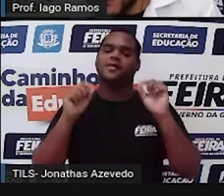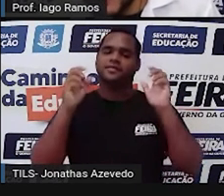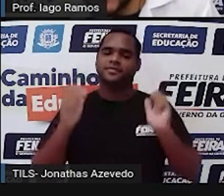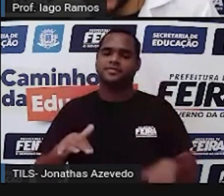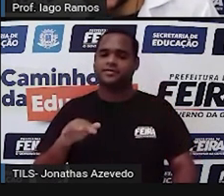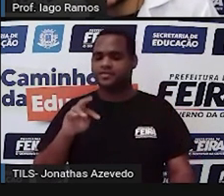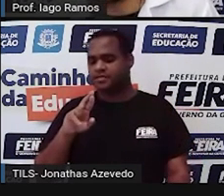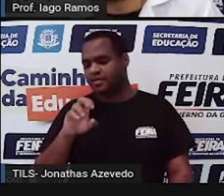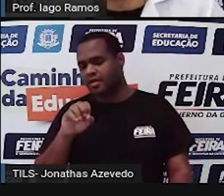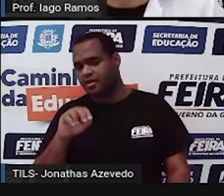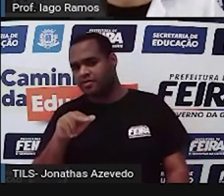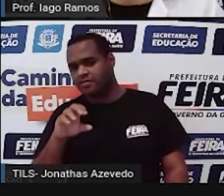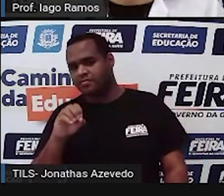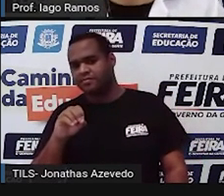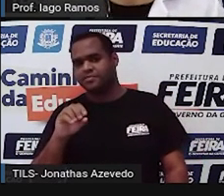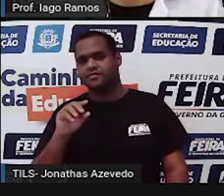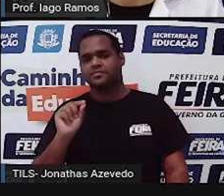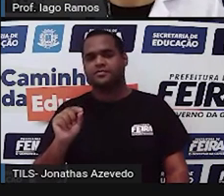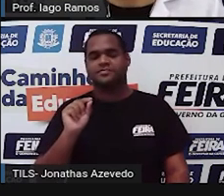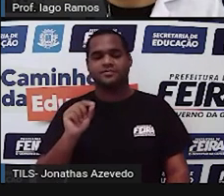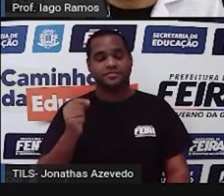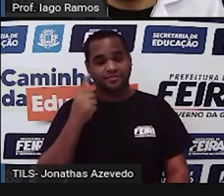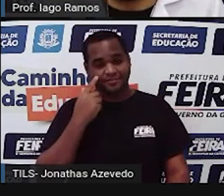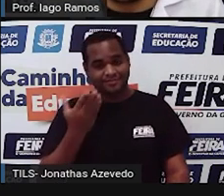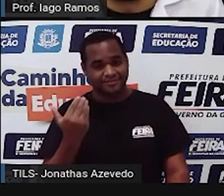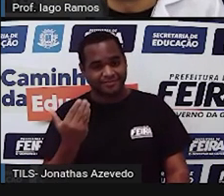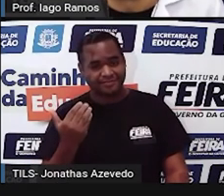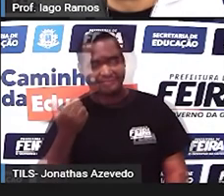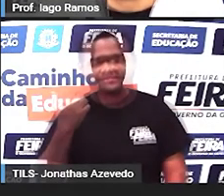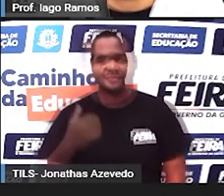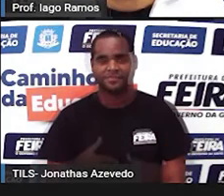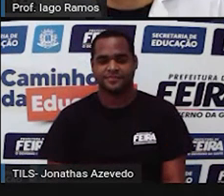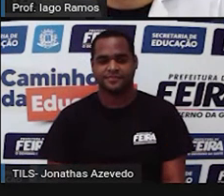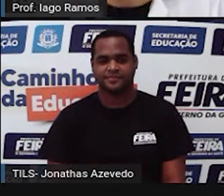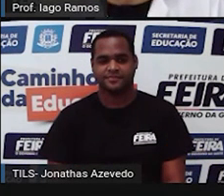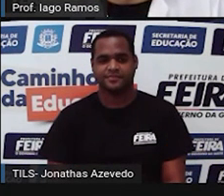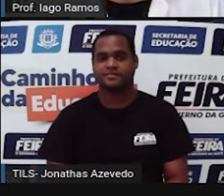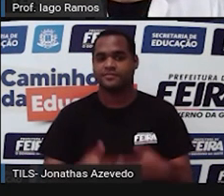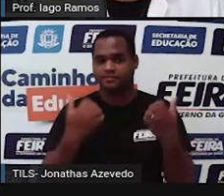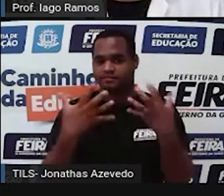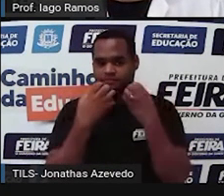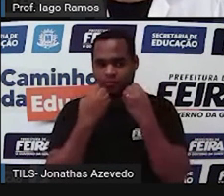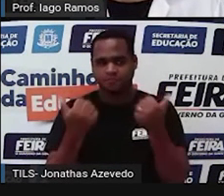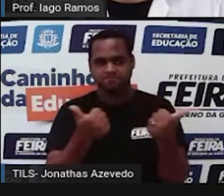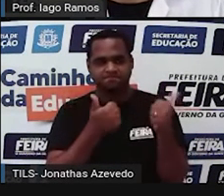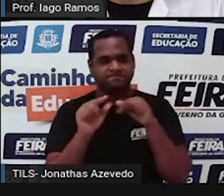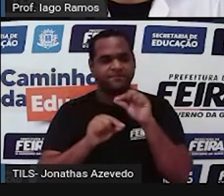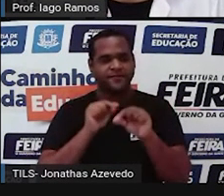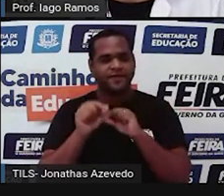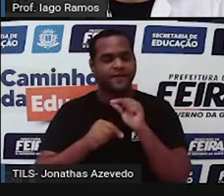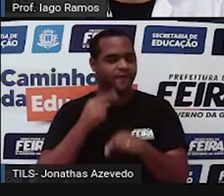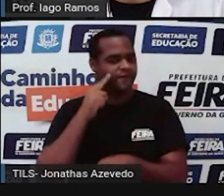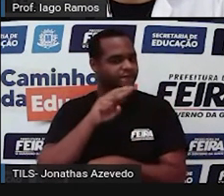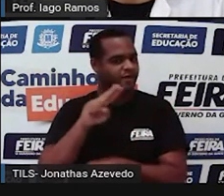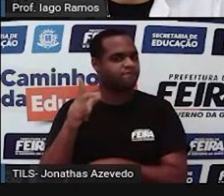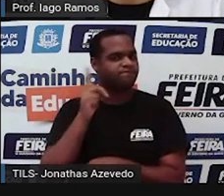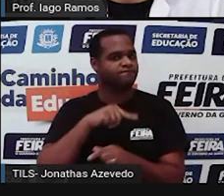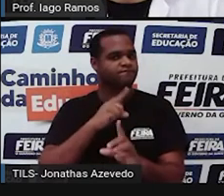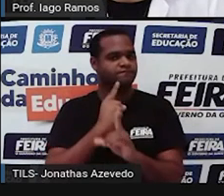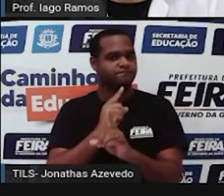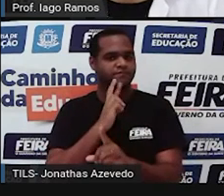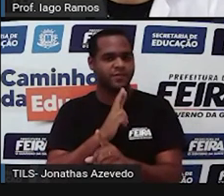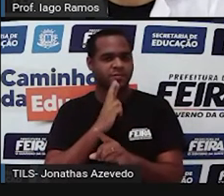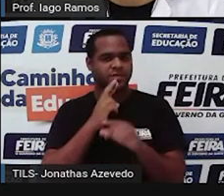triângulo, professor? Olha só. Venha comigo aqui. Tá? Bom, então vamos ver se você conseguiu encontrar o resultado